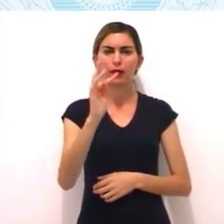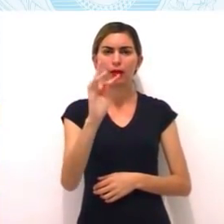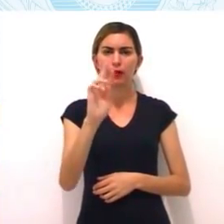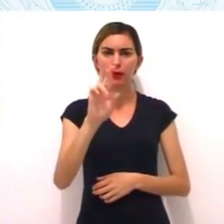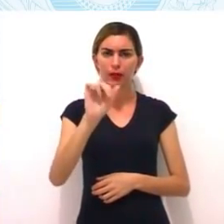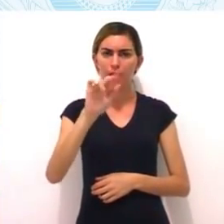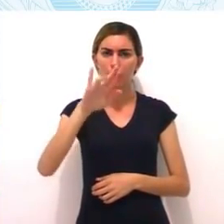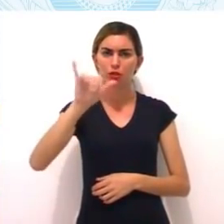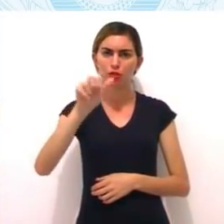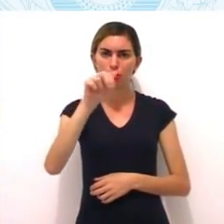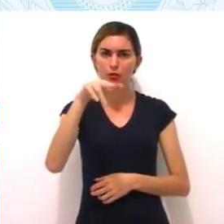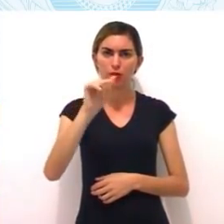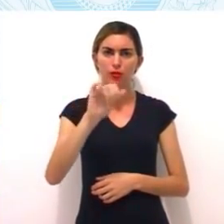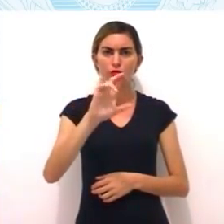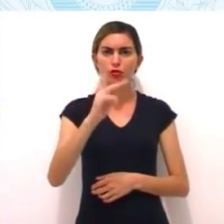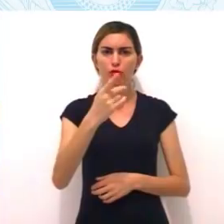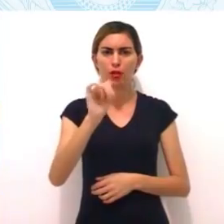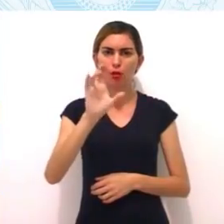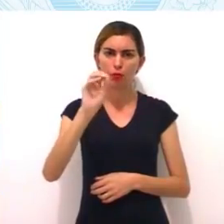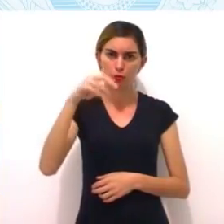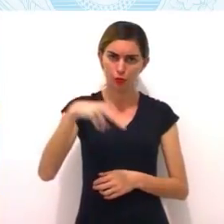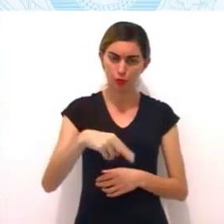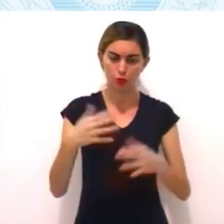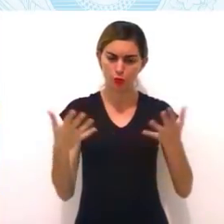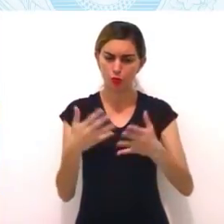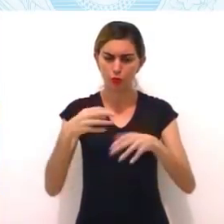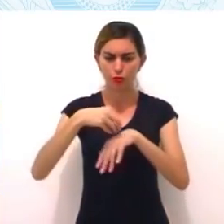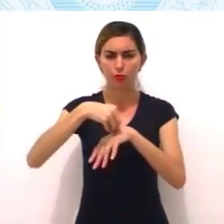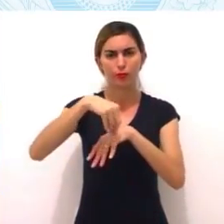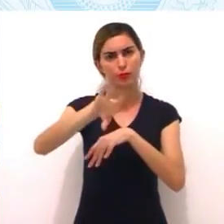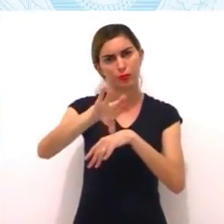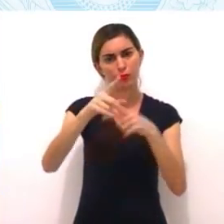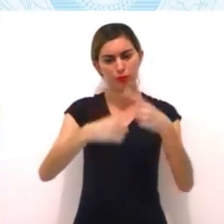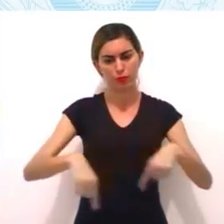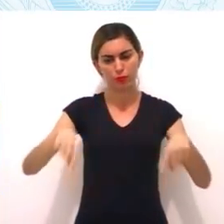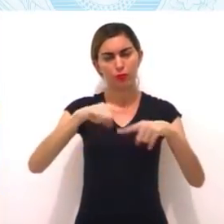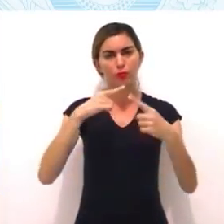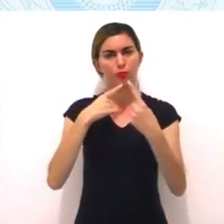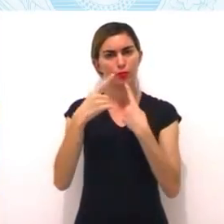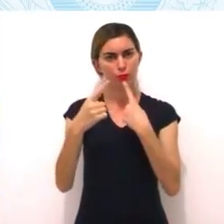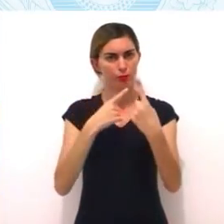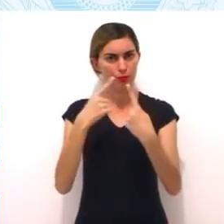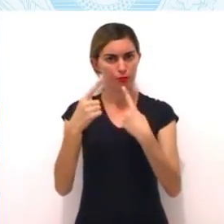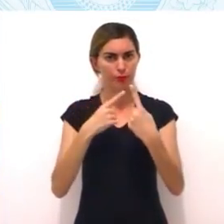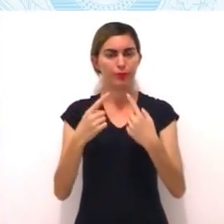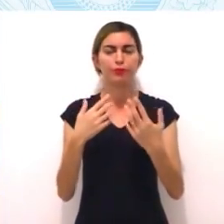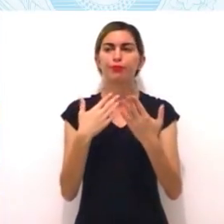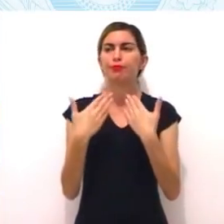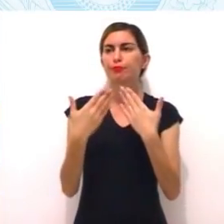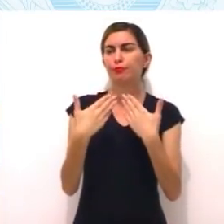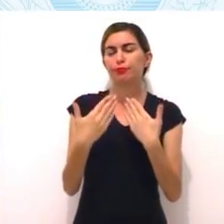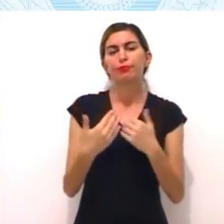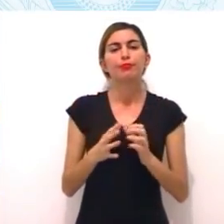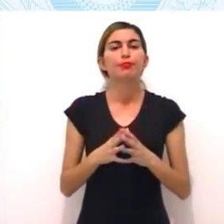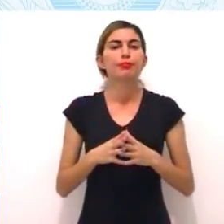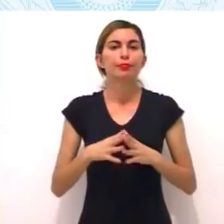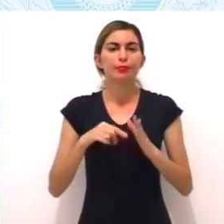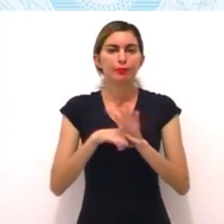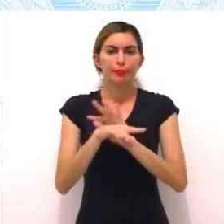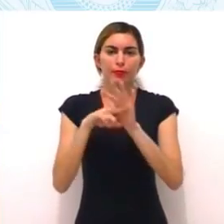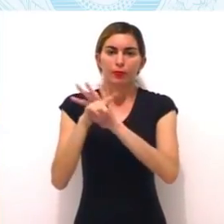Hoje eu trago para nós debatermos, discutirmos,